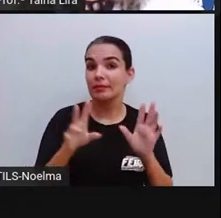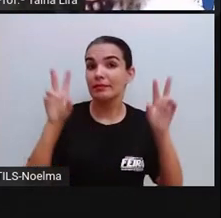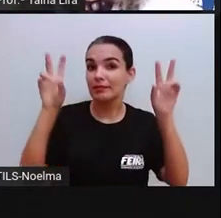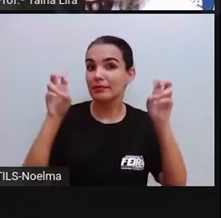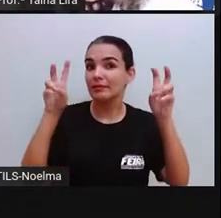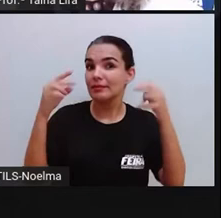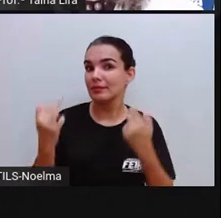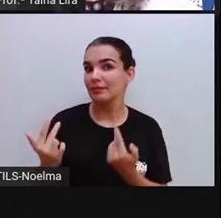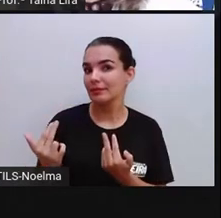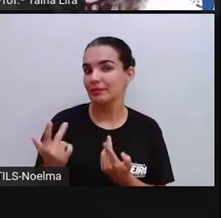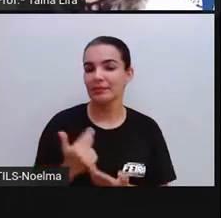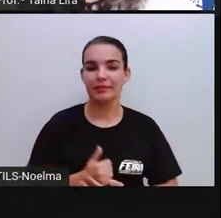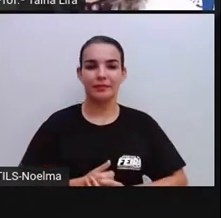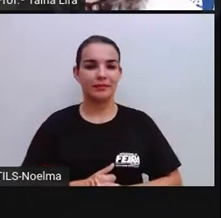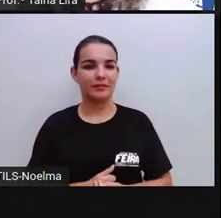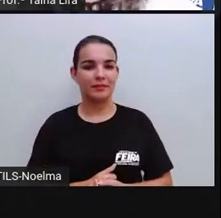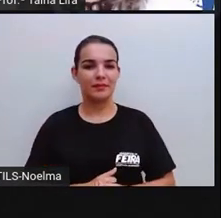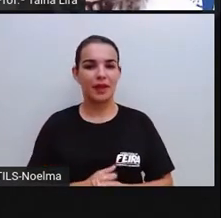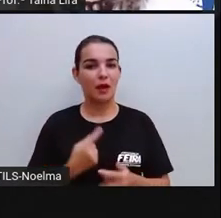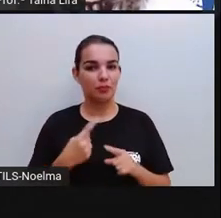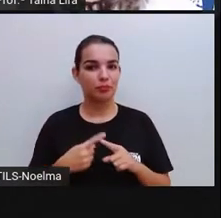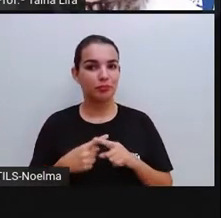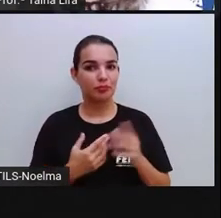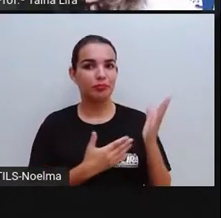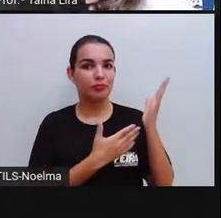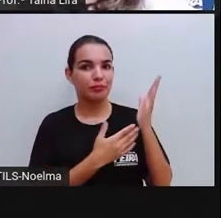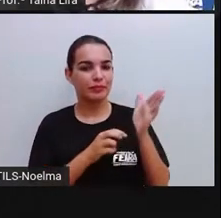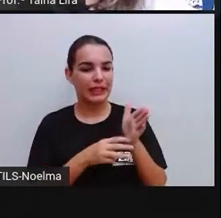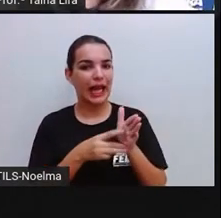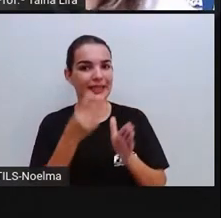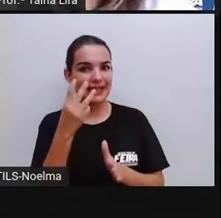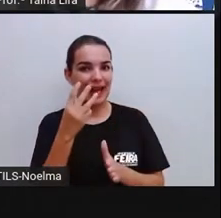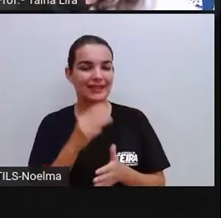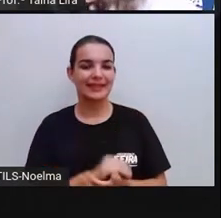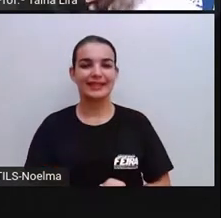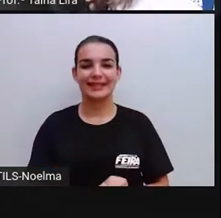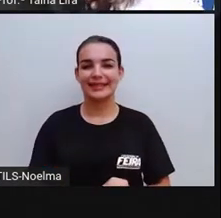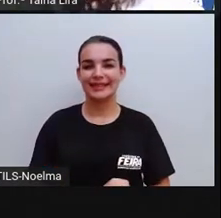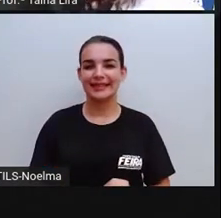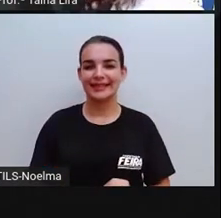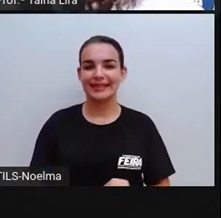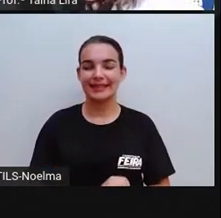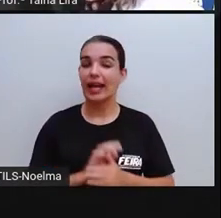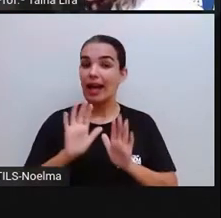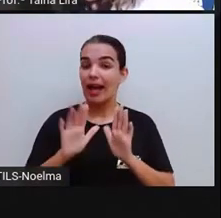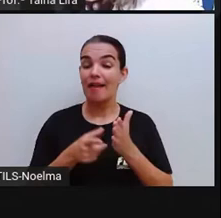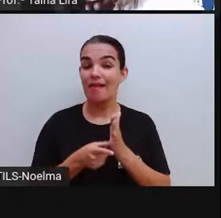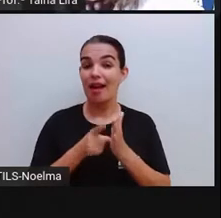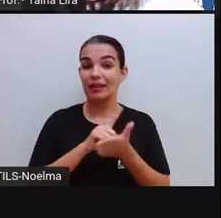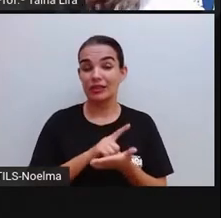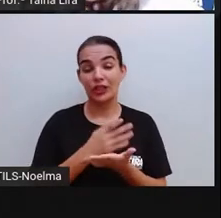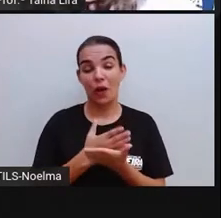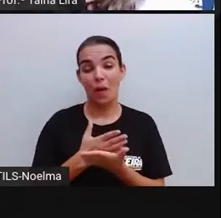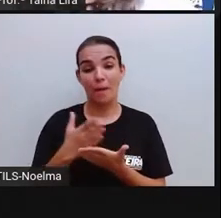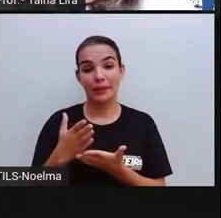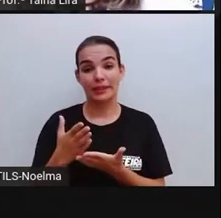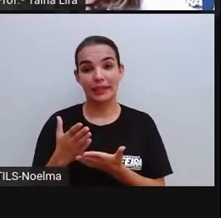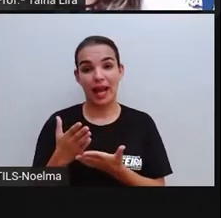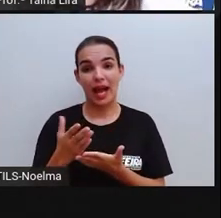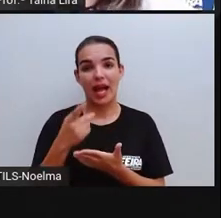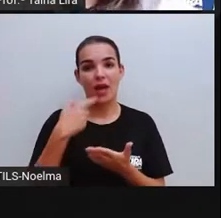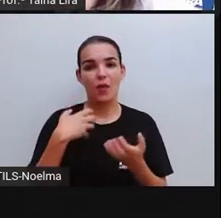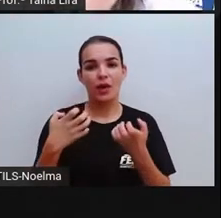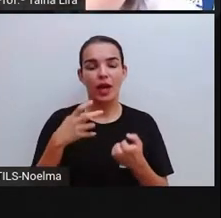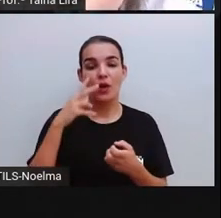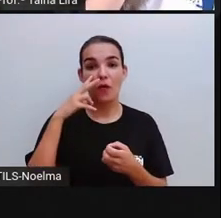tá? Com esse tema. Por isso que a Pró colocou aqui o número 3, tá bom? Antes da gente começar, eu quero que vocês